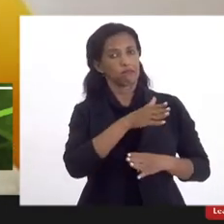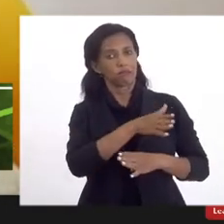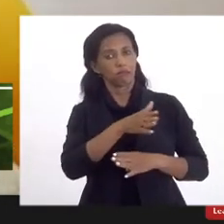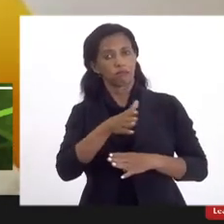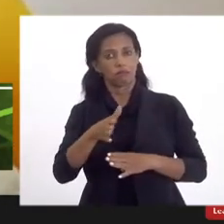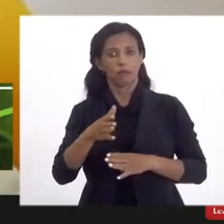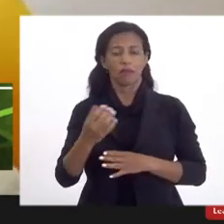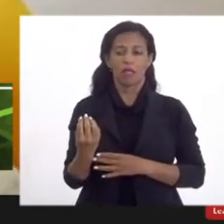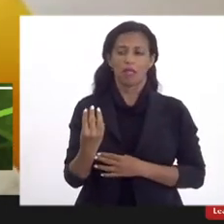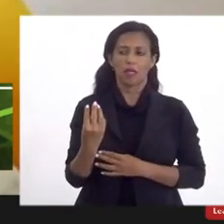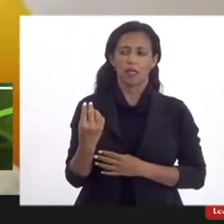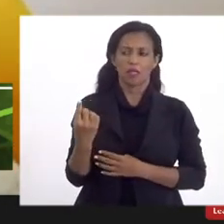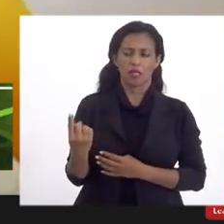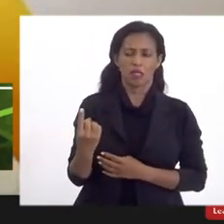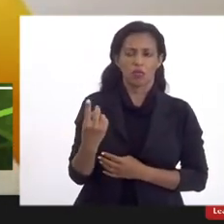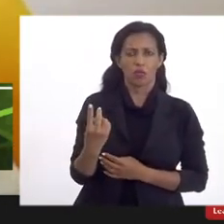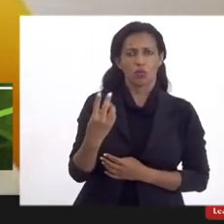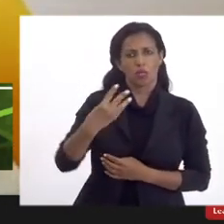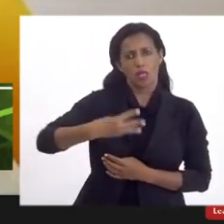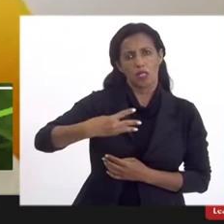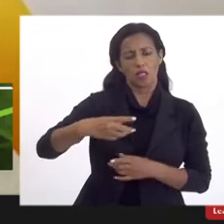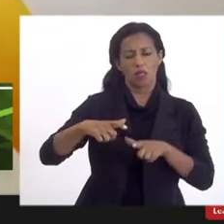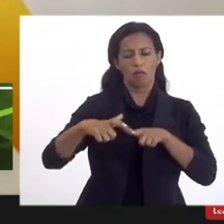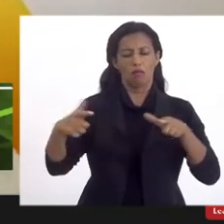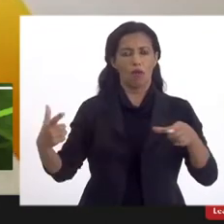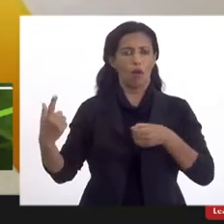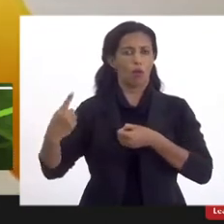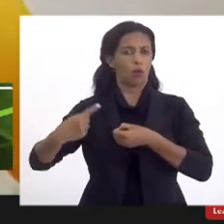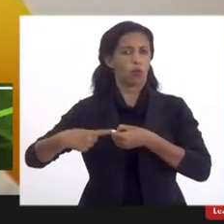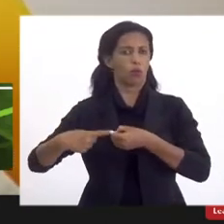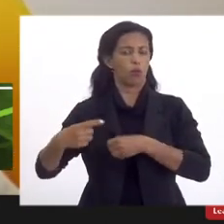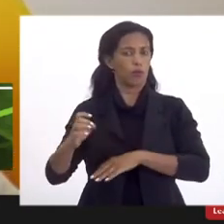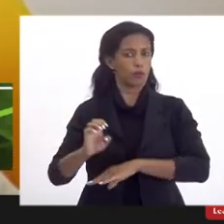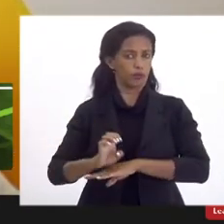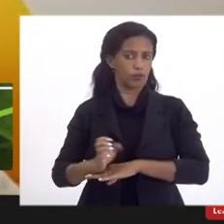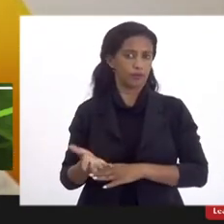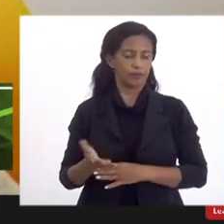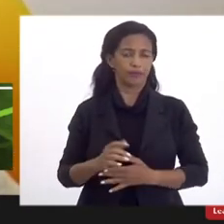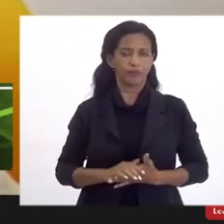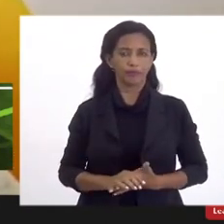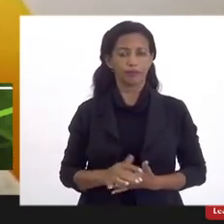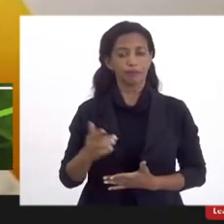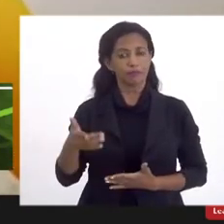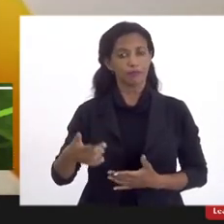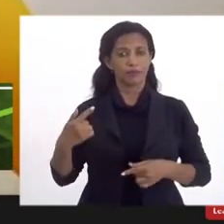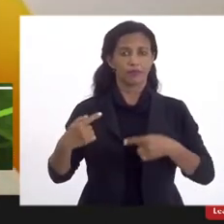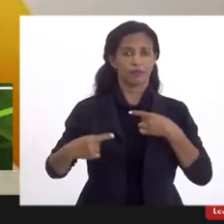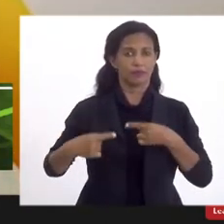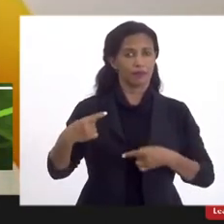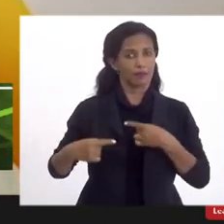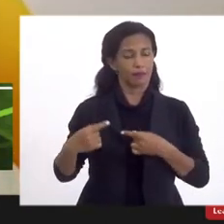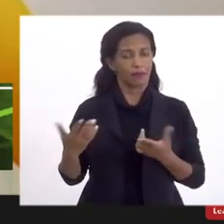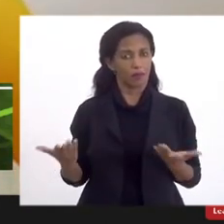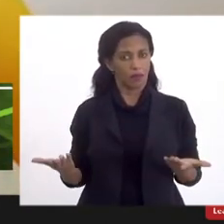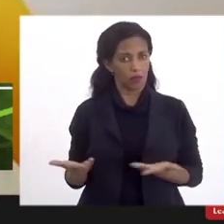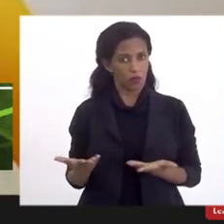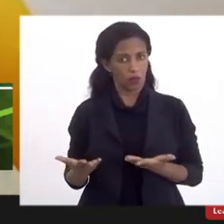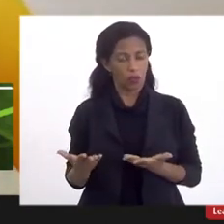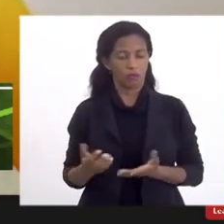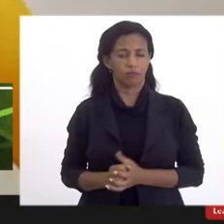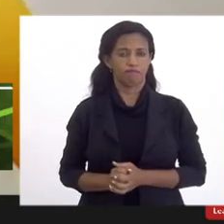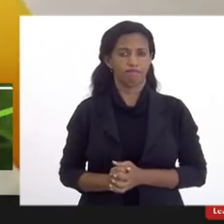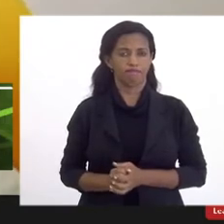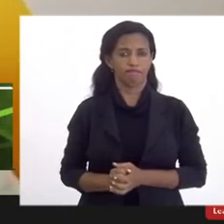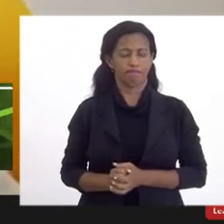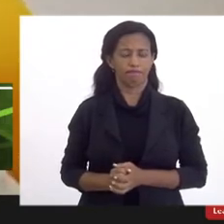segundo e terceiro maiores municípios do nosso Estado. Então, esse debate é fruto